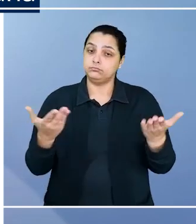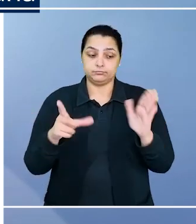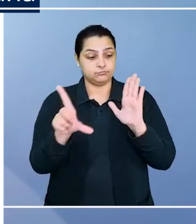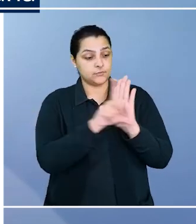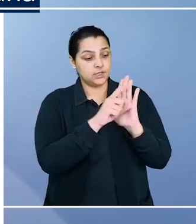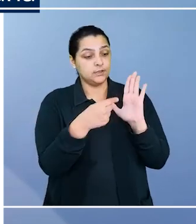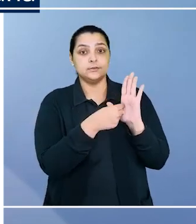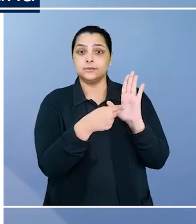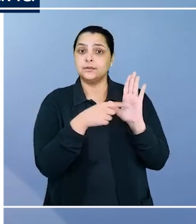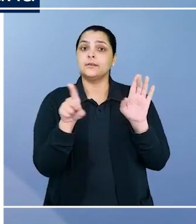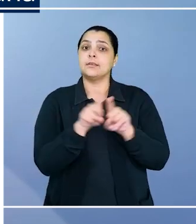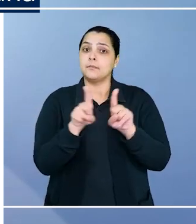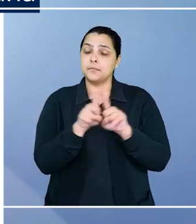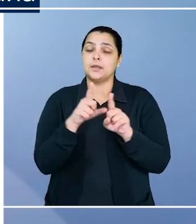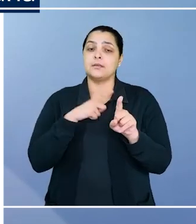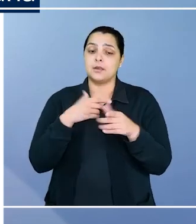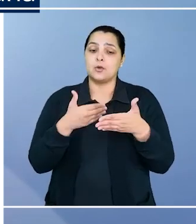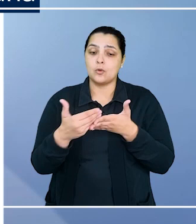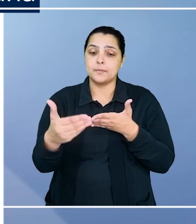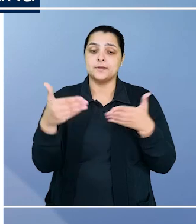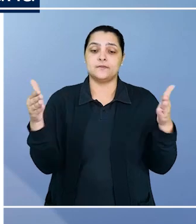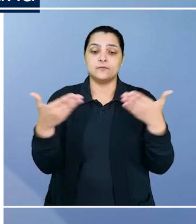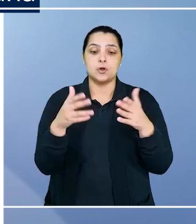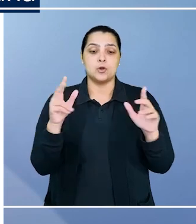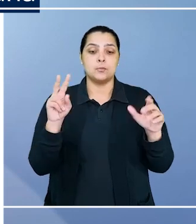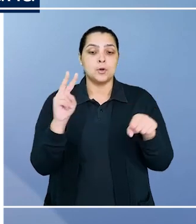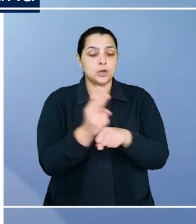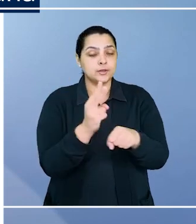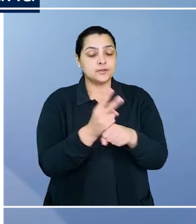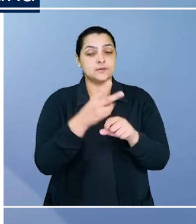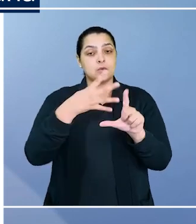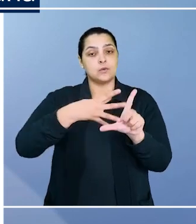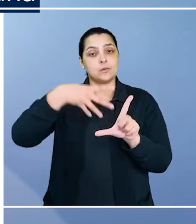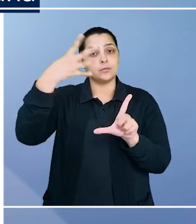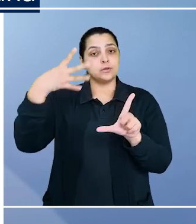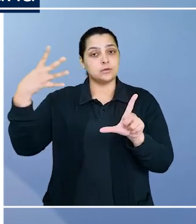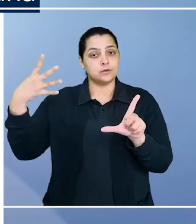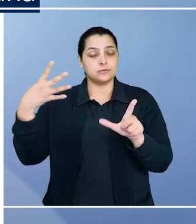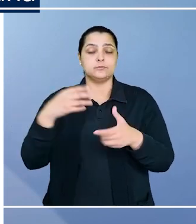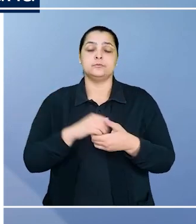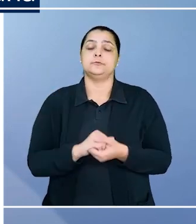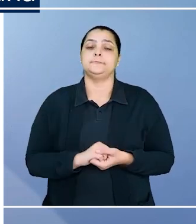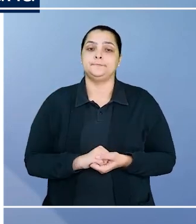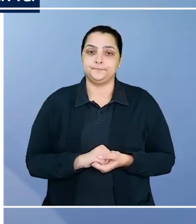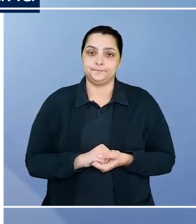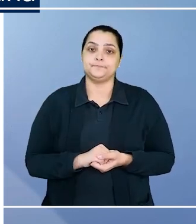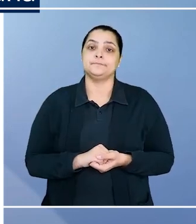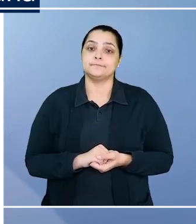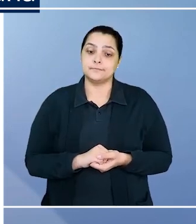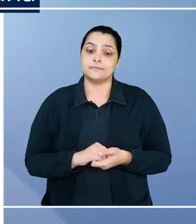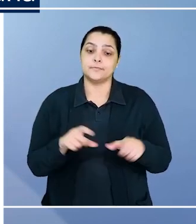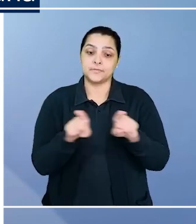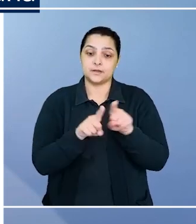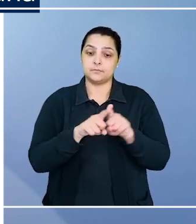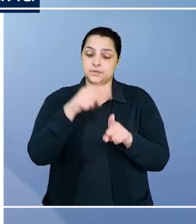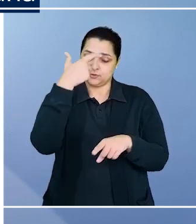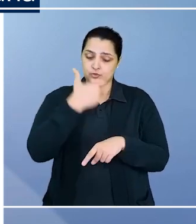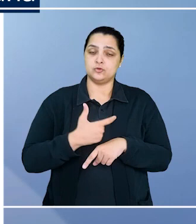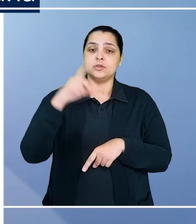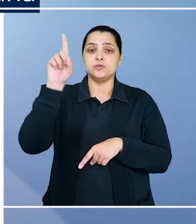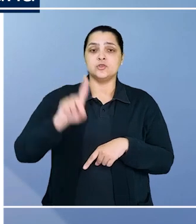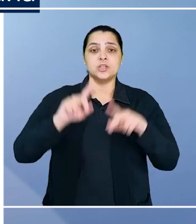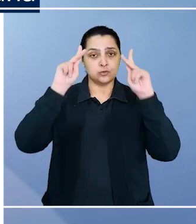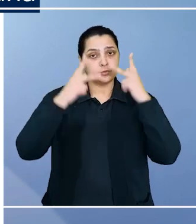legislativas voltadas para a proteção da comunidade LGBTQIAP+, como sujeitos dos